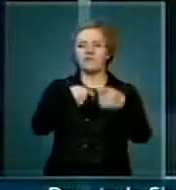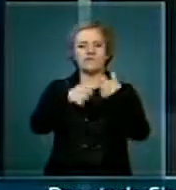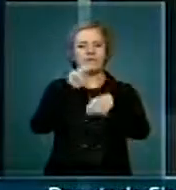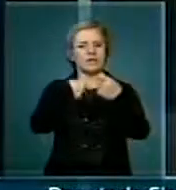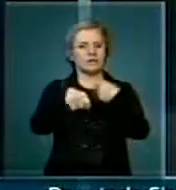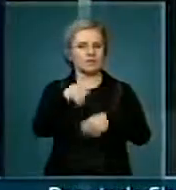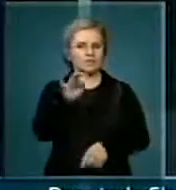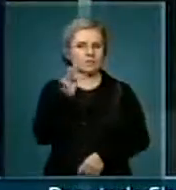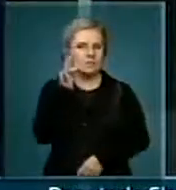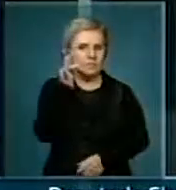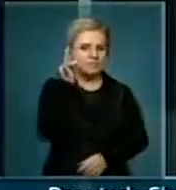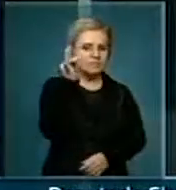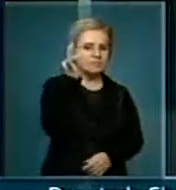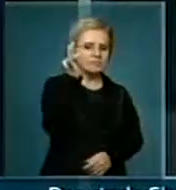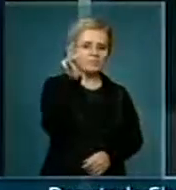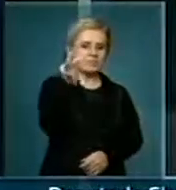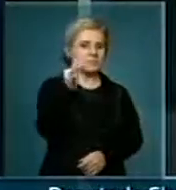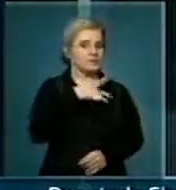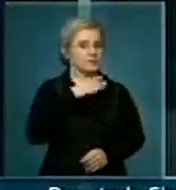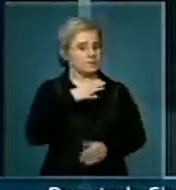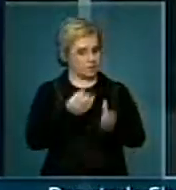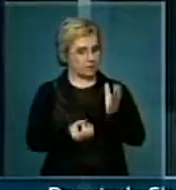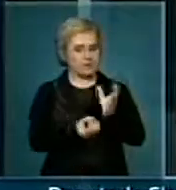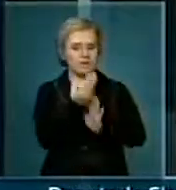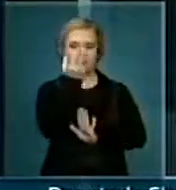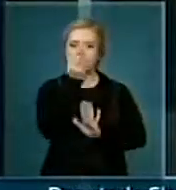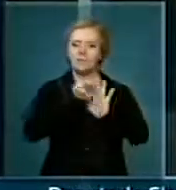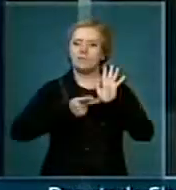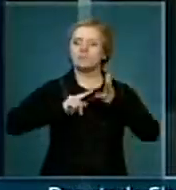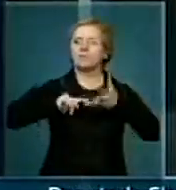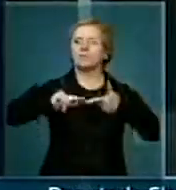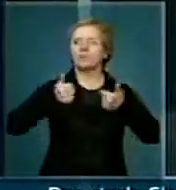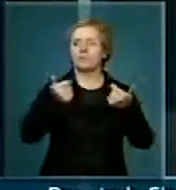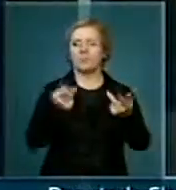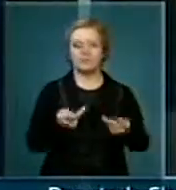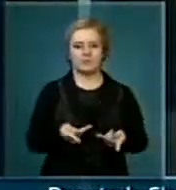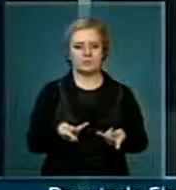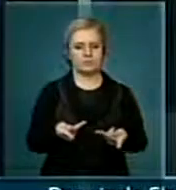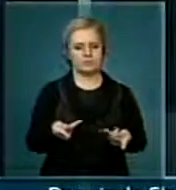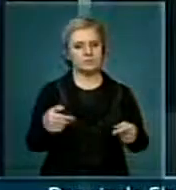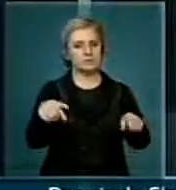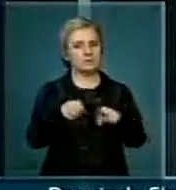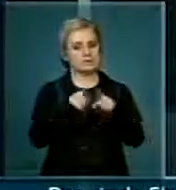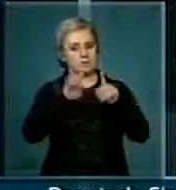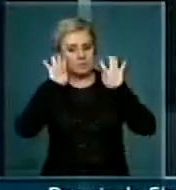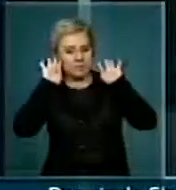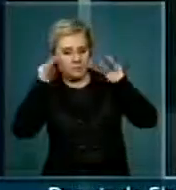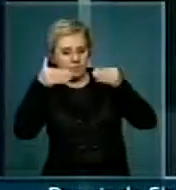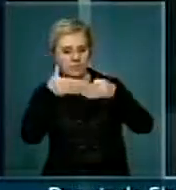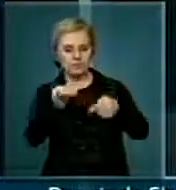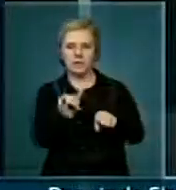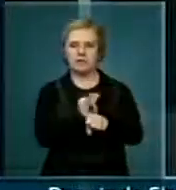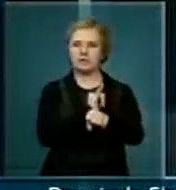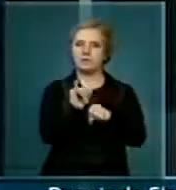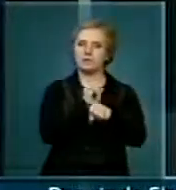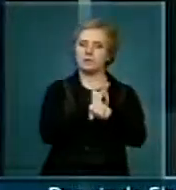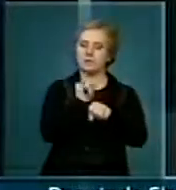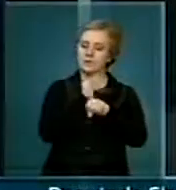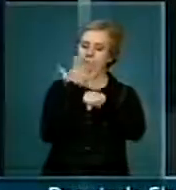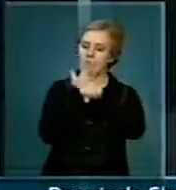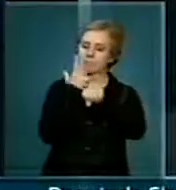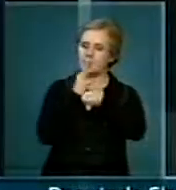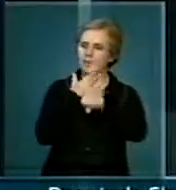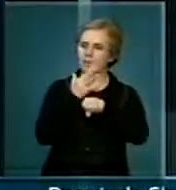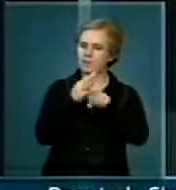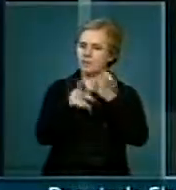prazo, criaram-se os planos decenais. Inicialmente, voltados para a estratégia de formação de pessoal,